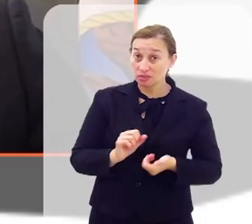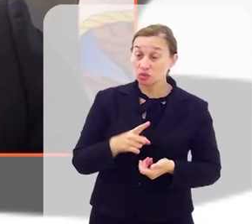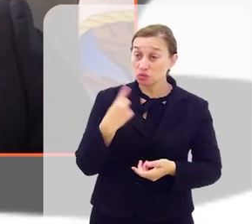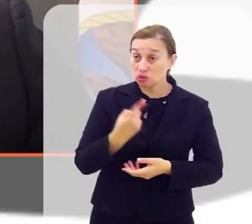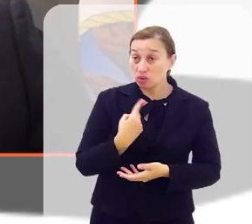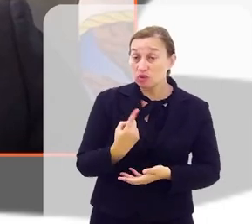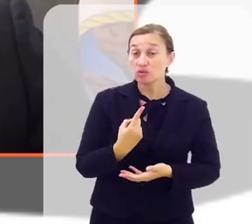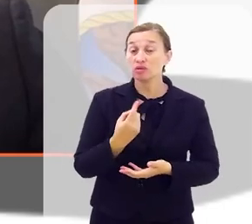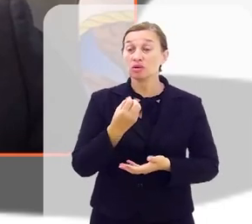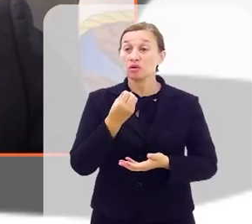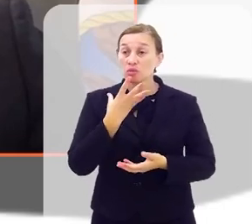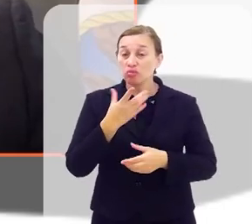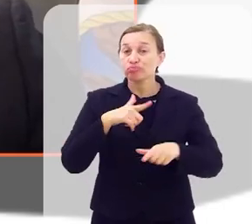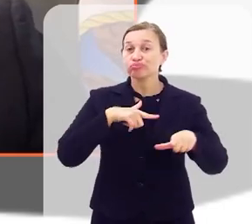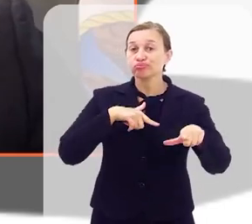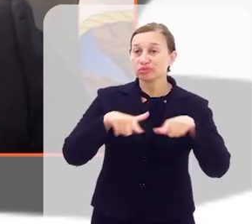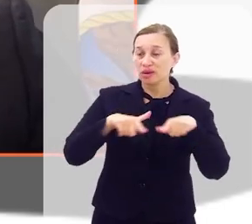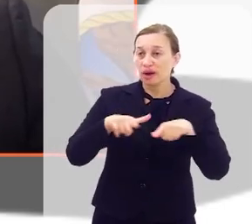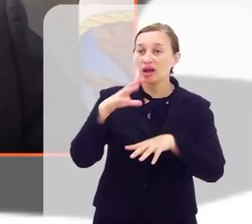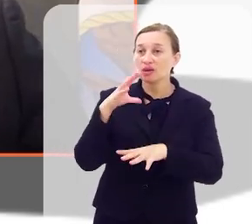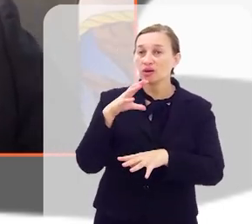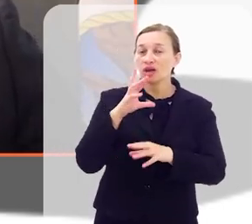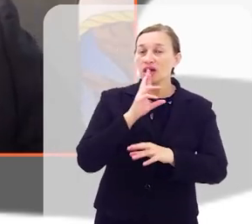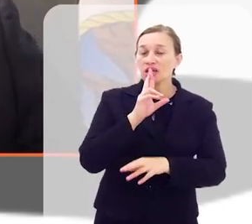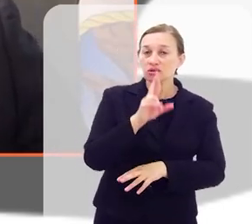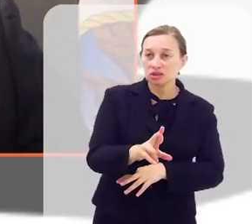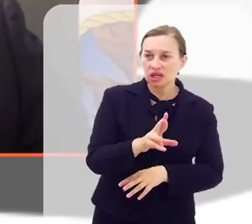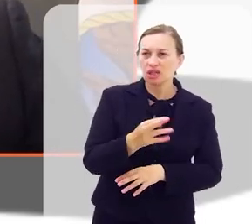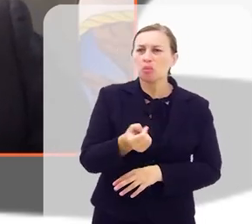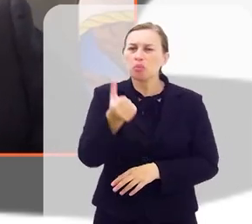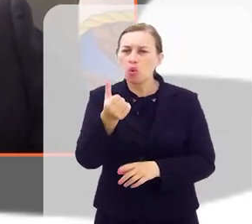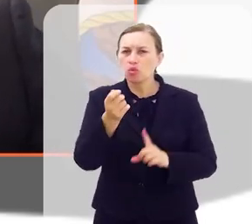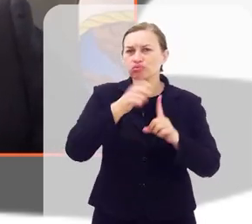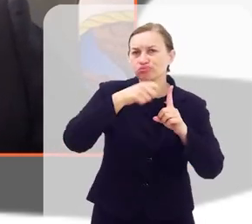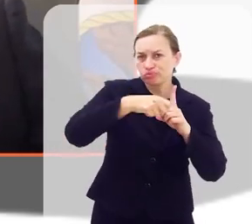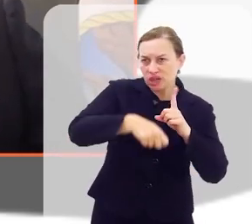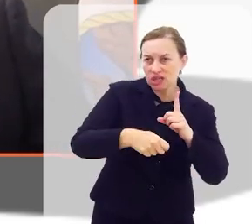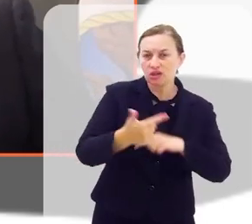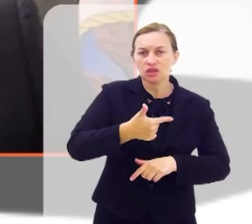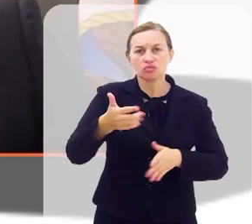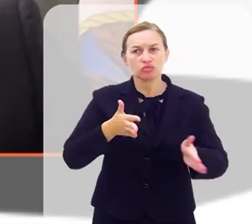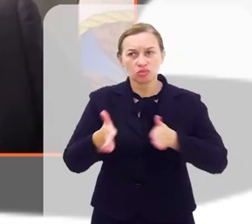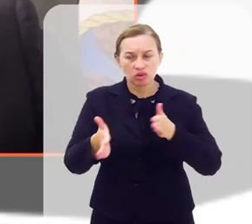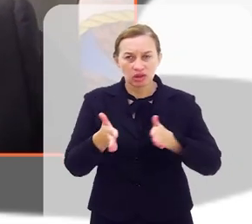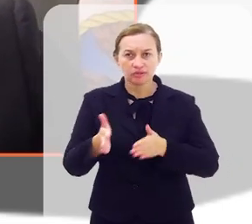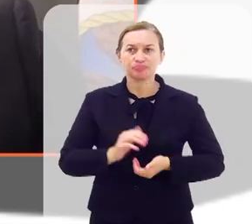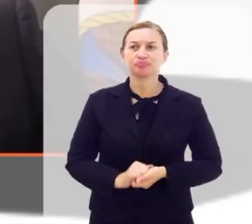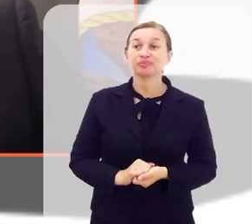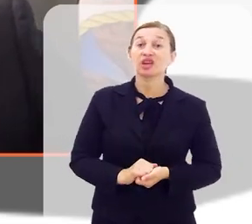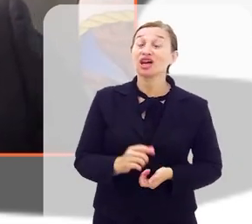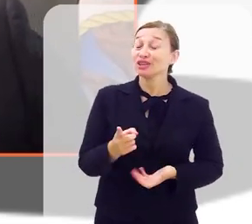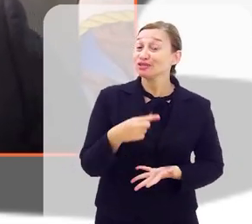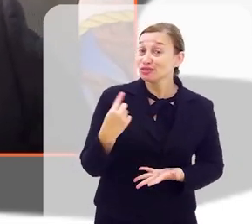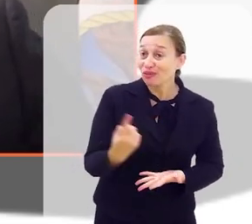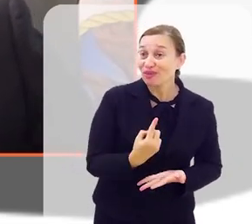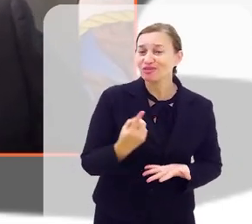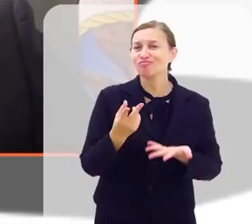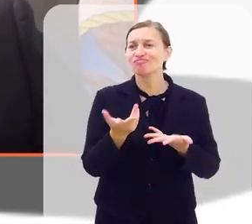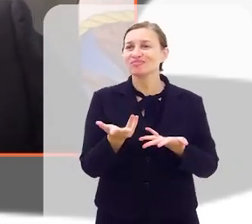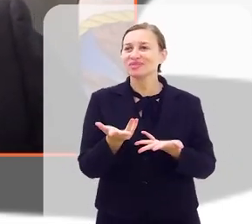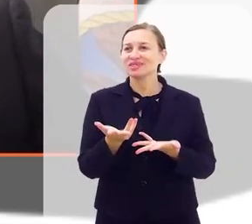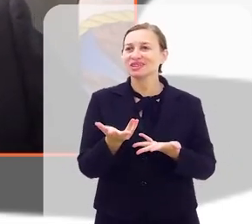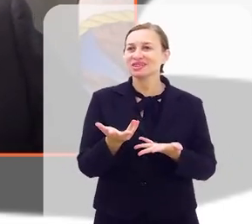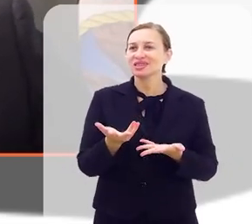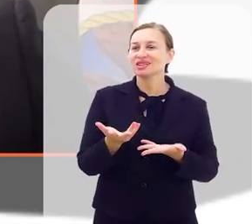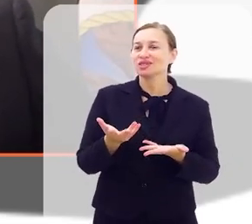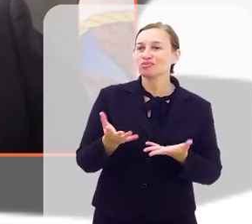temos tido um bom resultado nesses poucos meses do nosso segundo mandato e nessa nossa atuação. E a gente procura